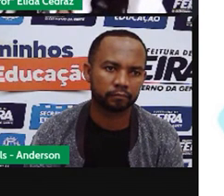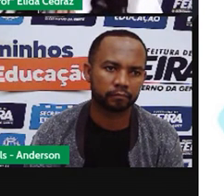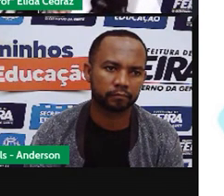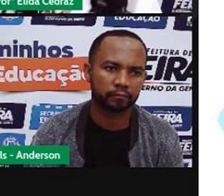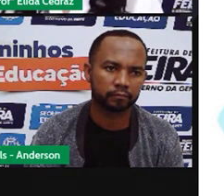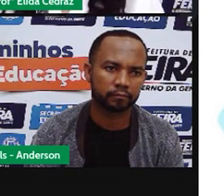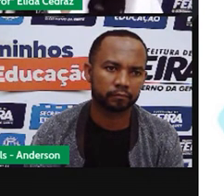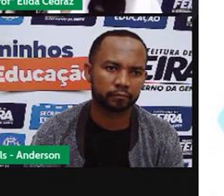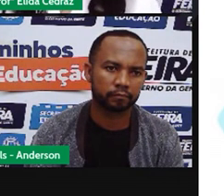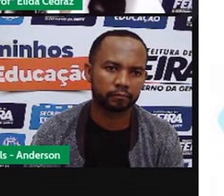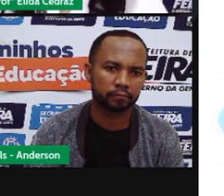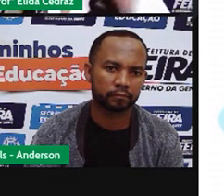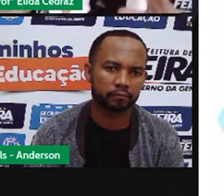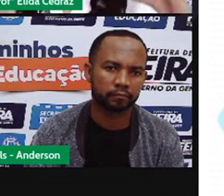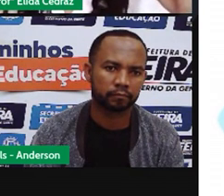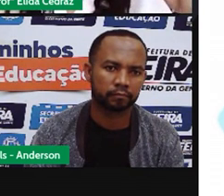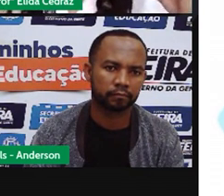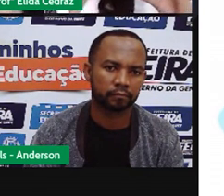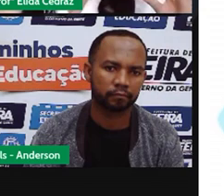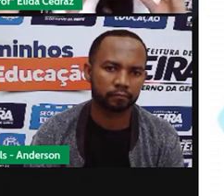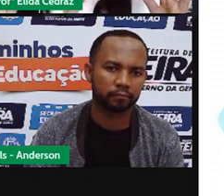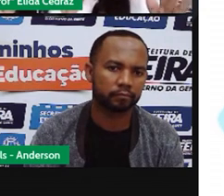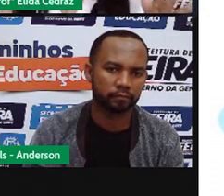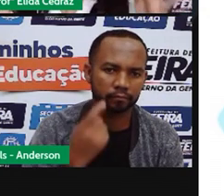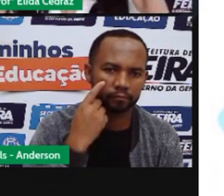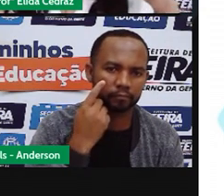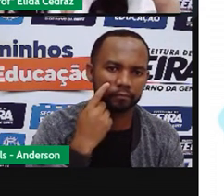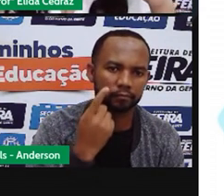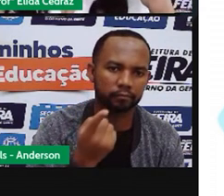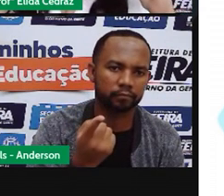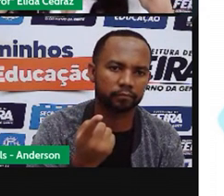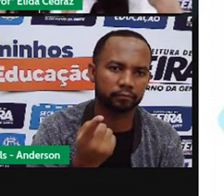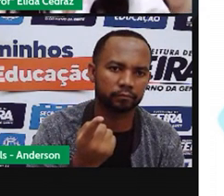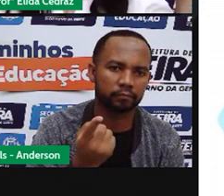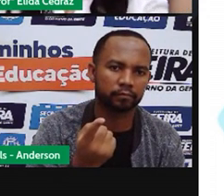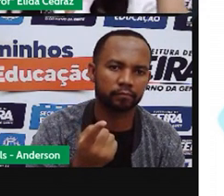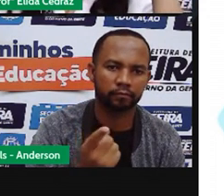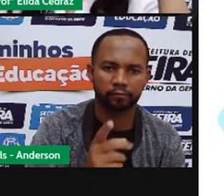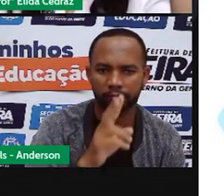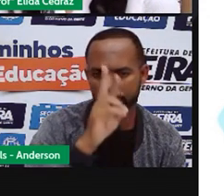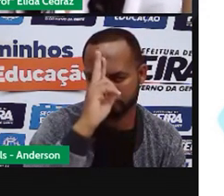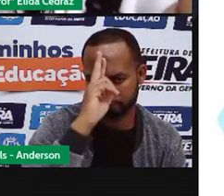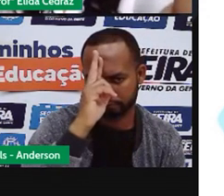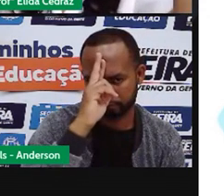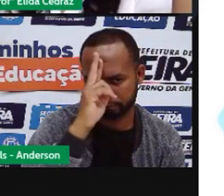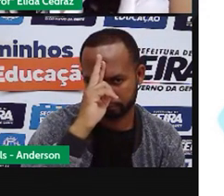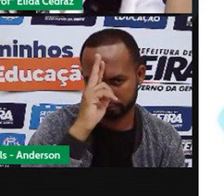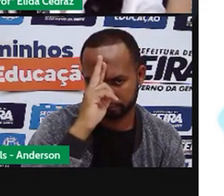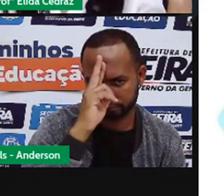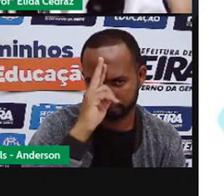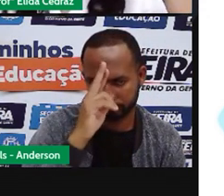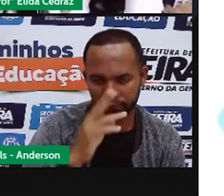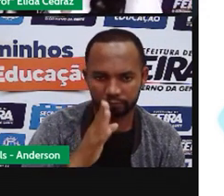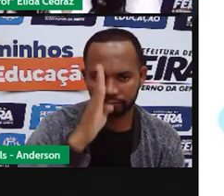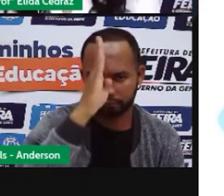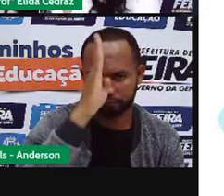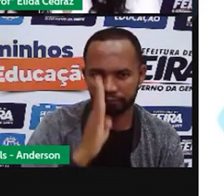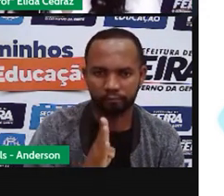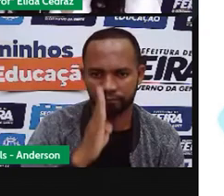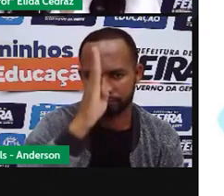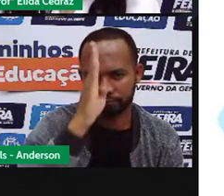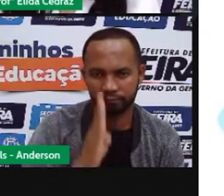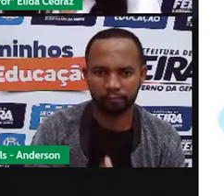Onde a árvore está sendo iluminada pelo sol do meio projetando a sombra.